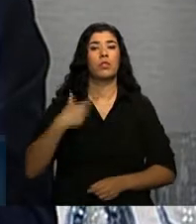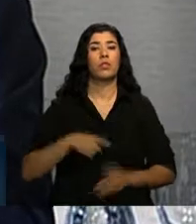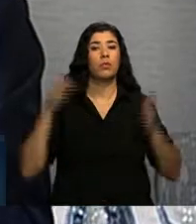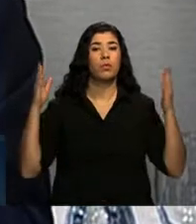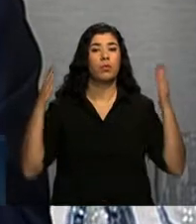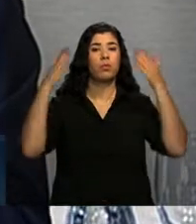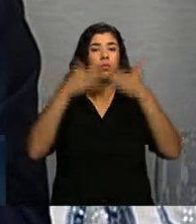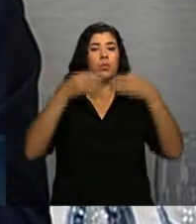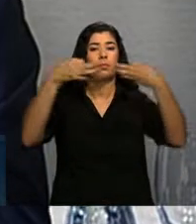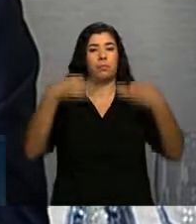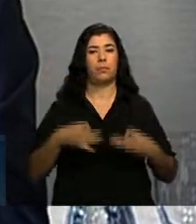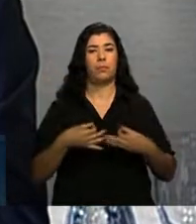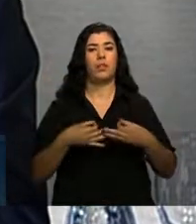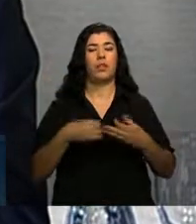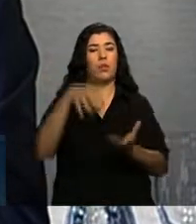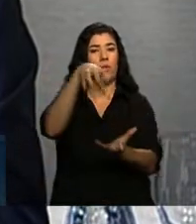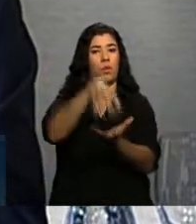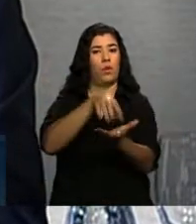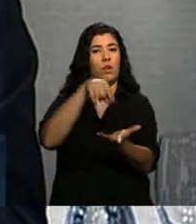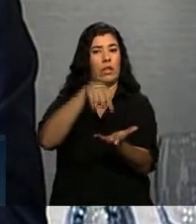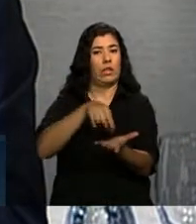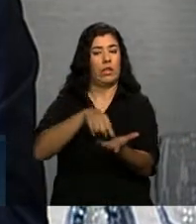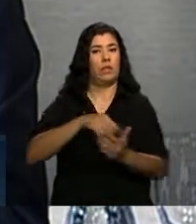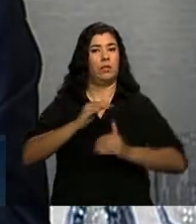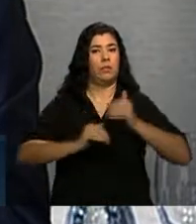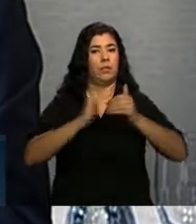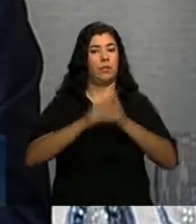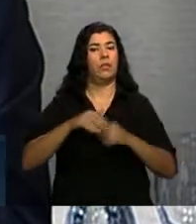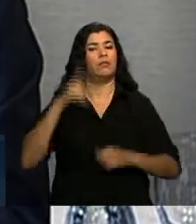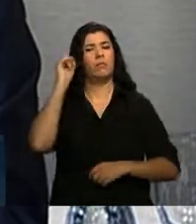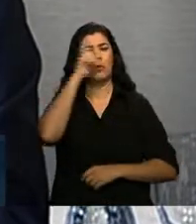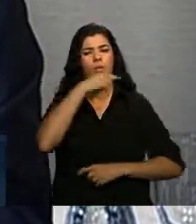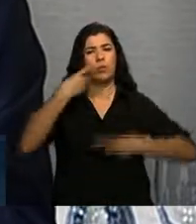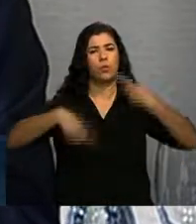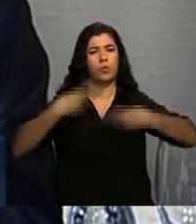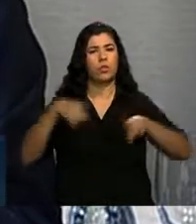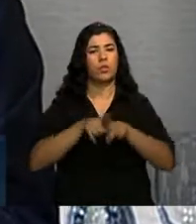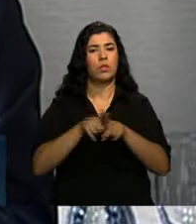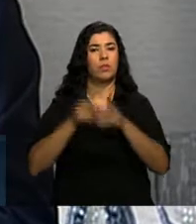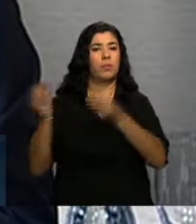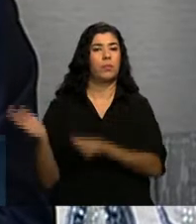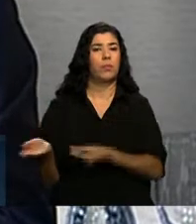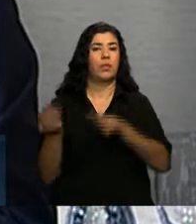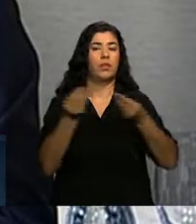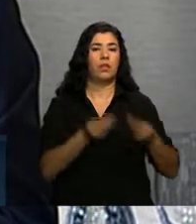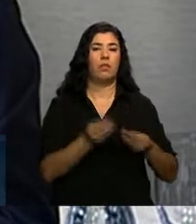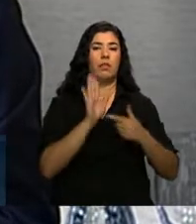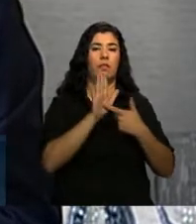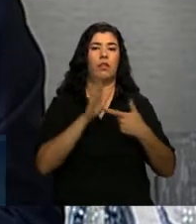centros de custos bem implantados, bem implementados, fica difícil discutir essa questão e trazer essas demandas ao Ministério.